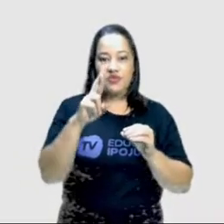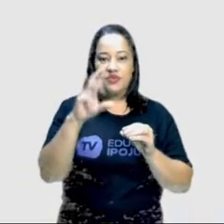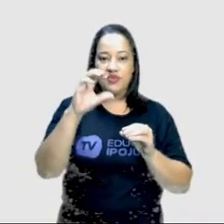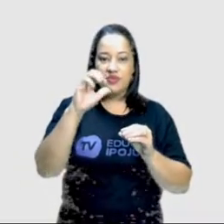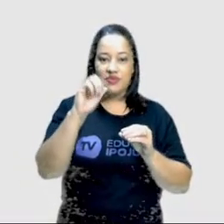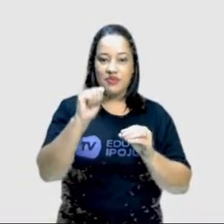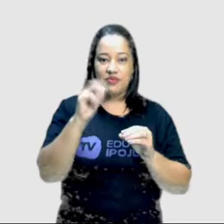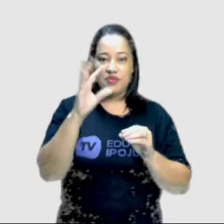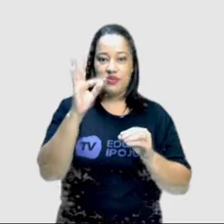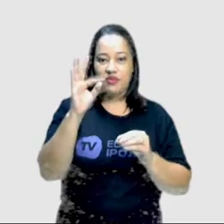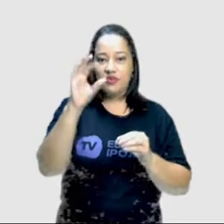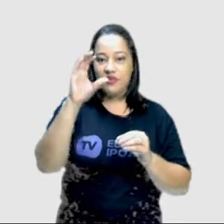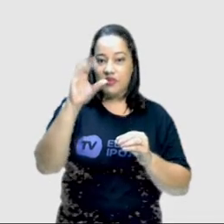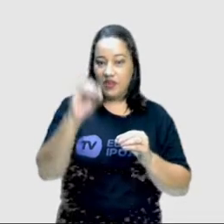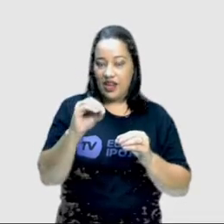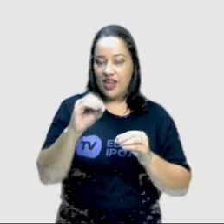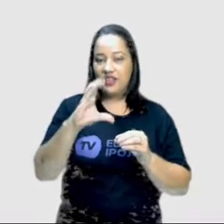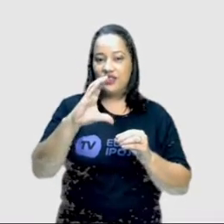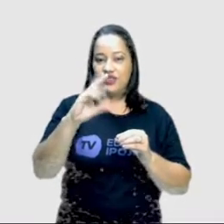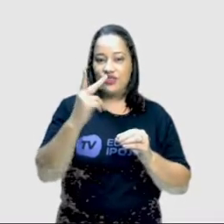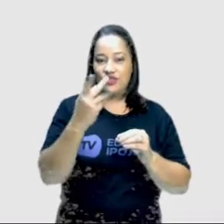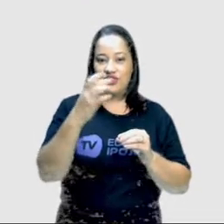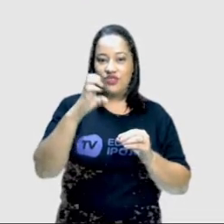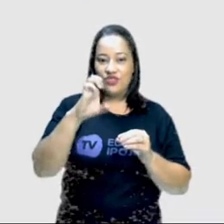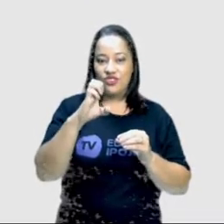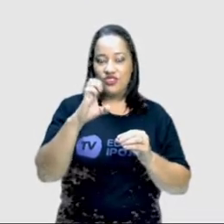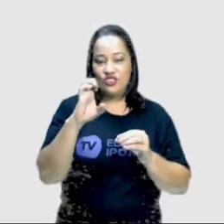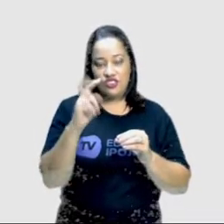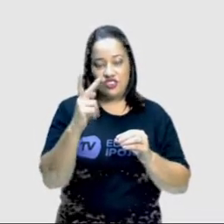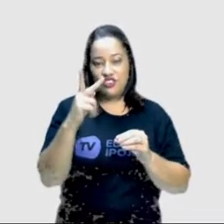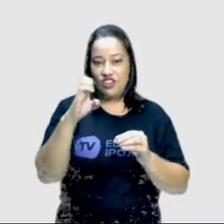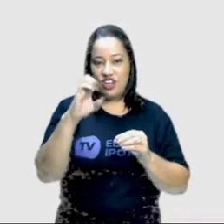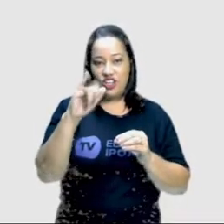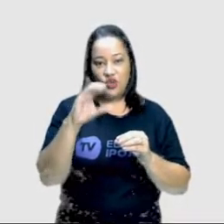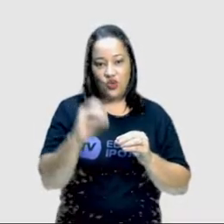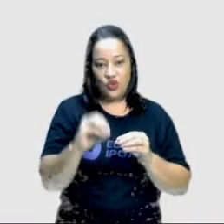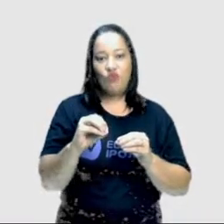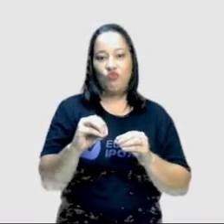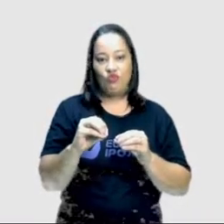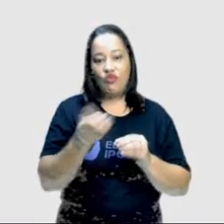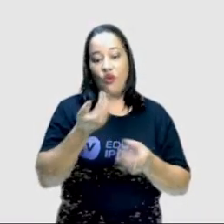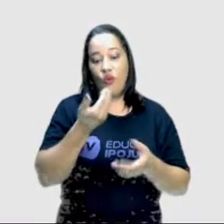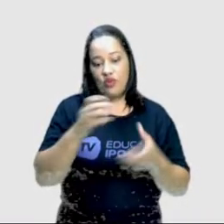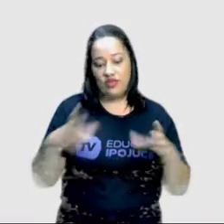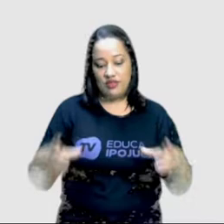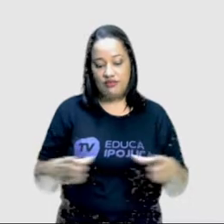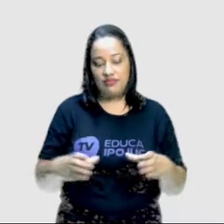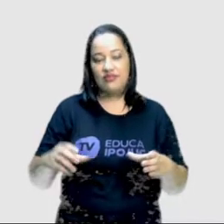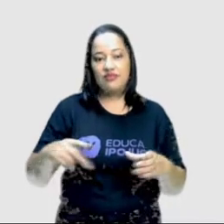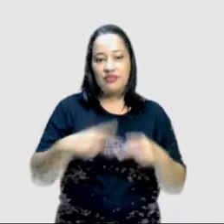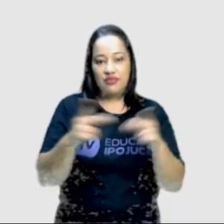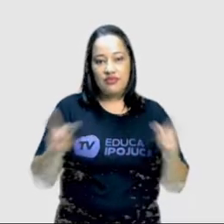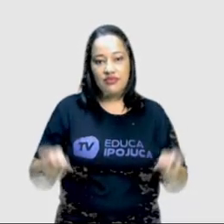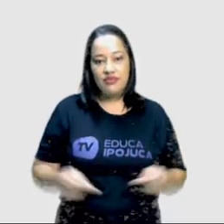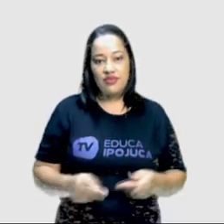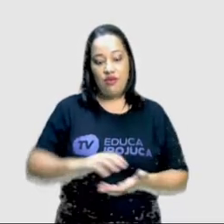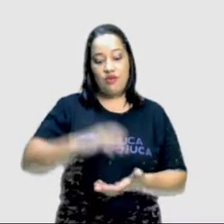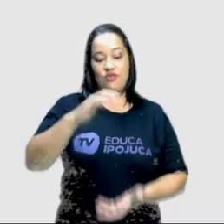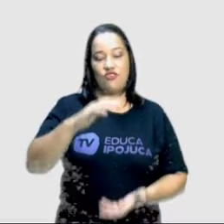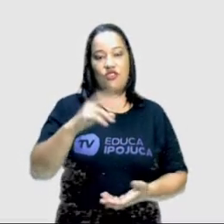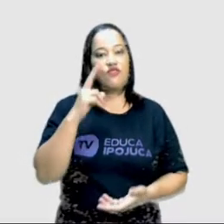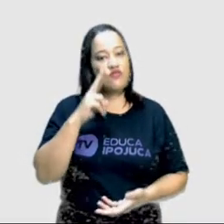formando assim também uma imagem. Enquanto foi interessante a construção desta campanha,